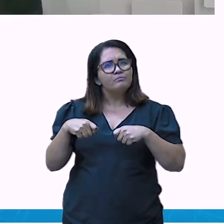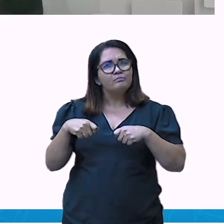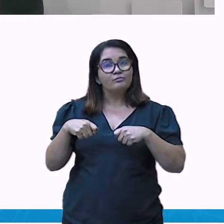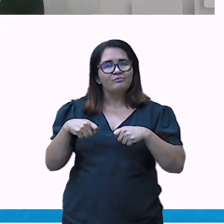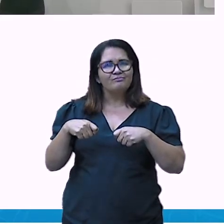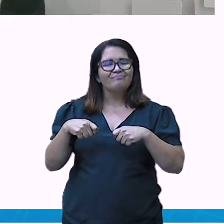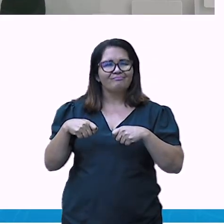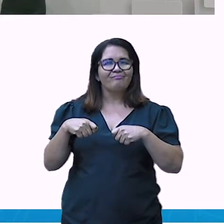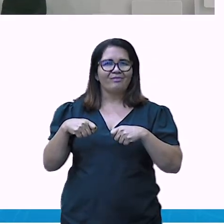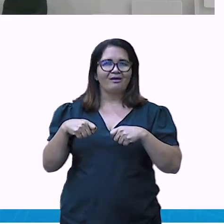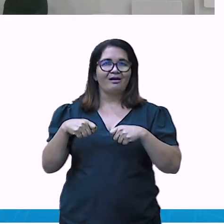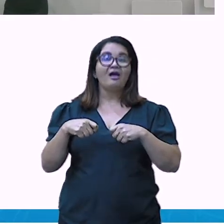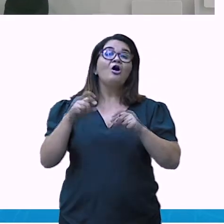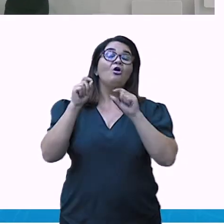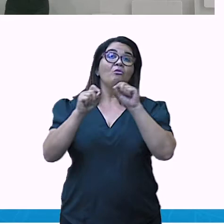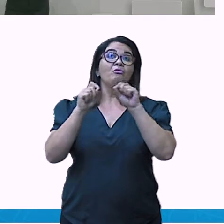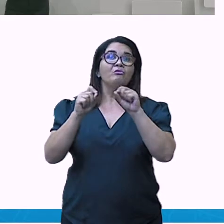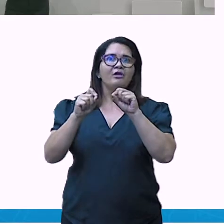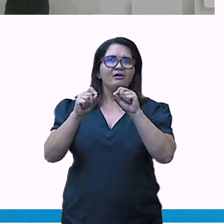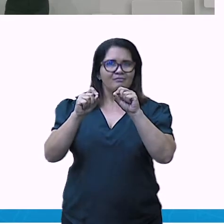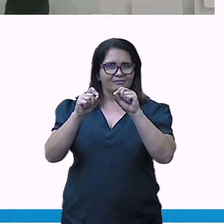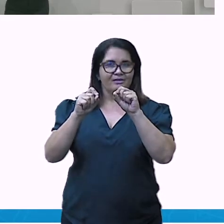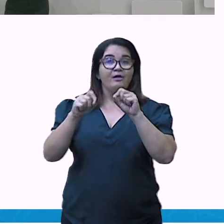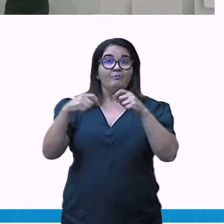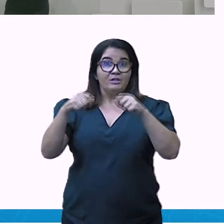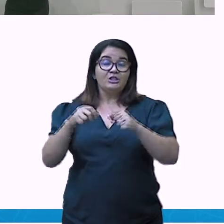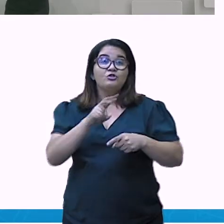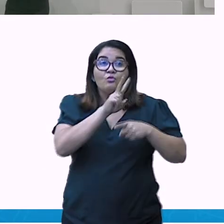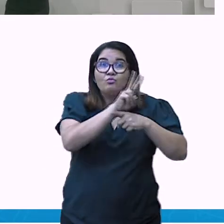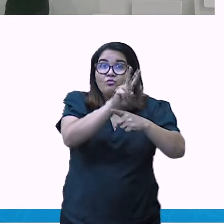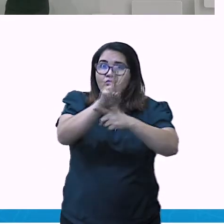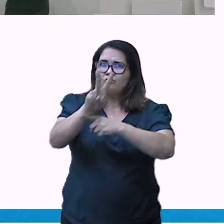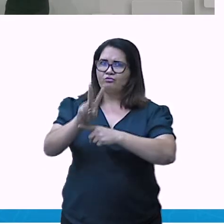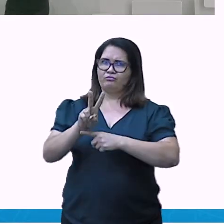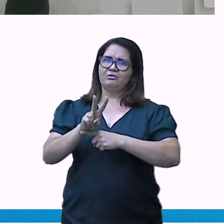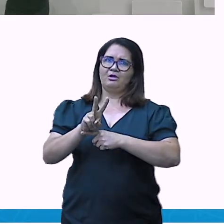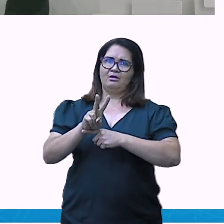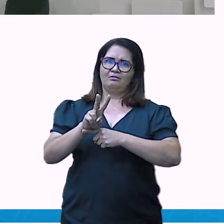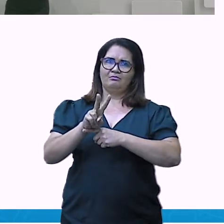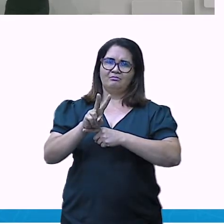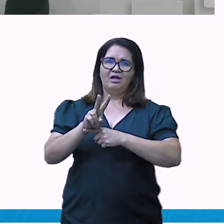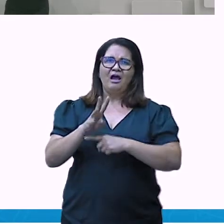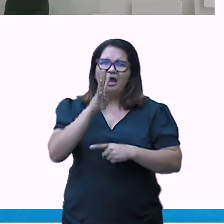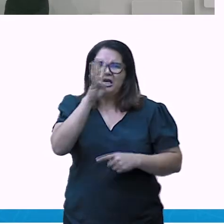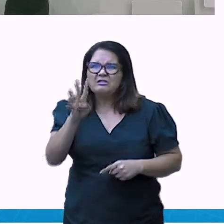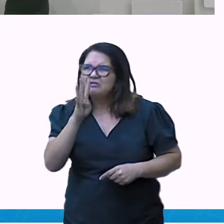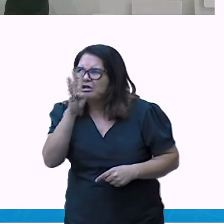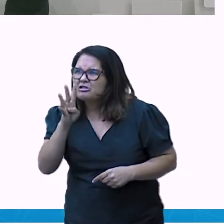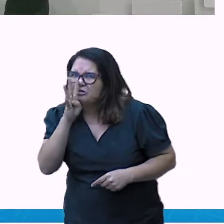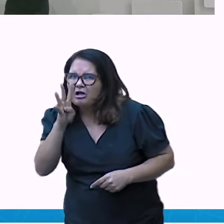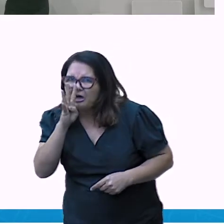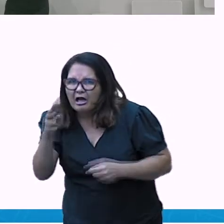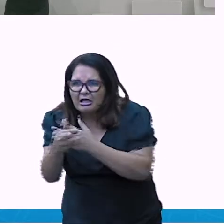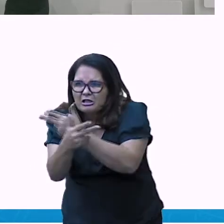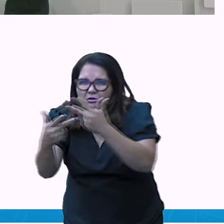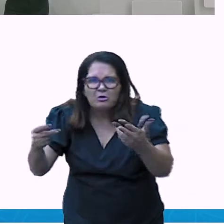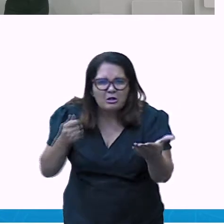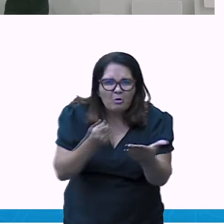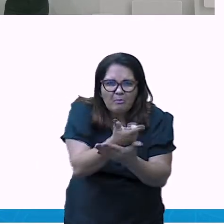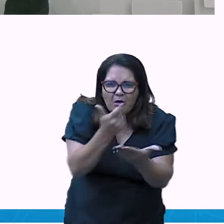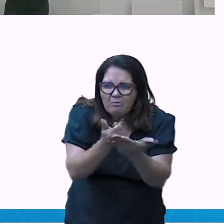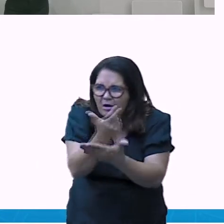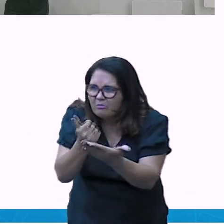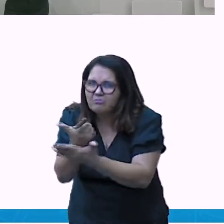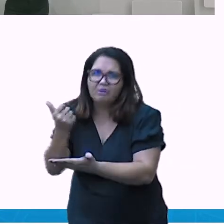exageros. Depois, do que é feito? Qual que é a matéria-prima que é